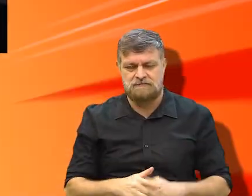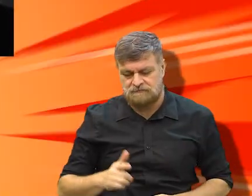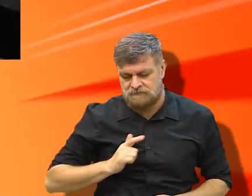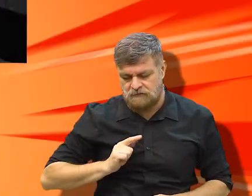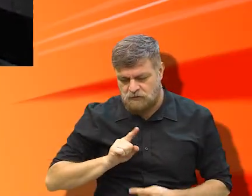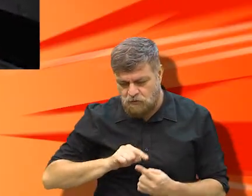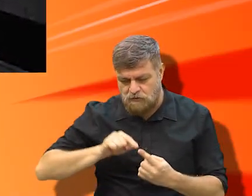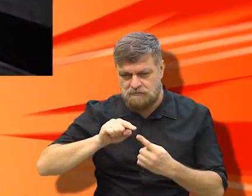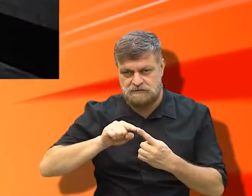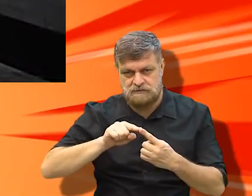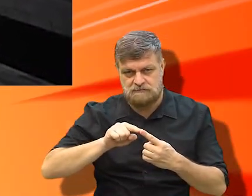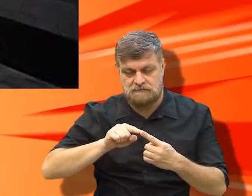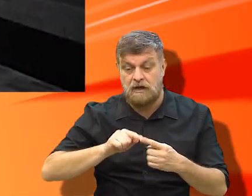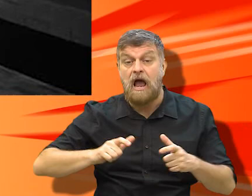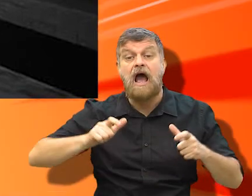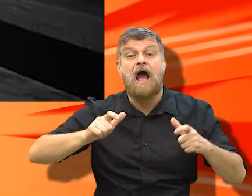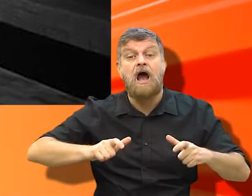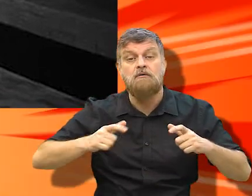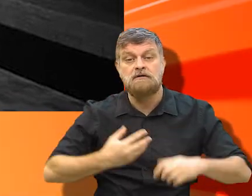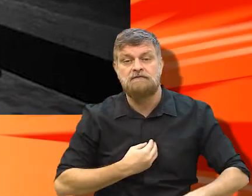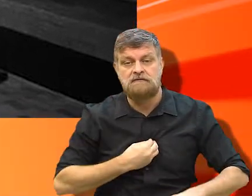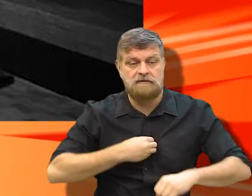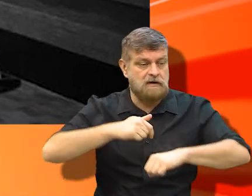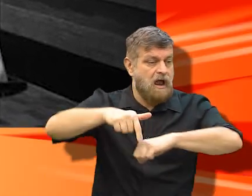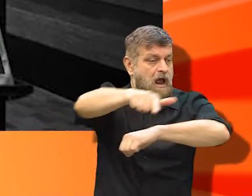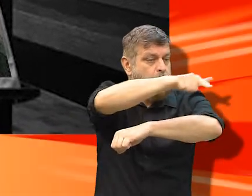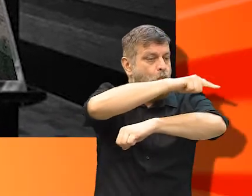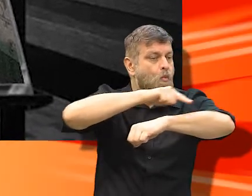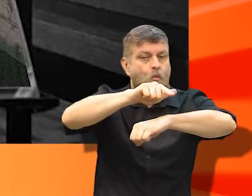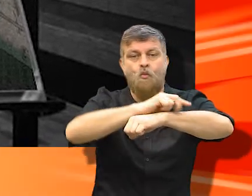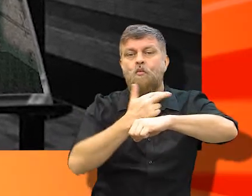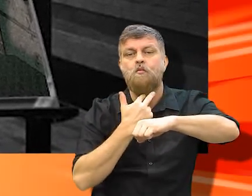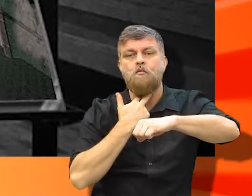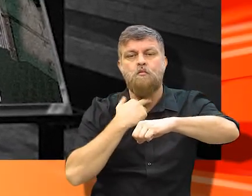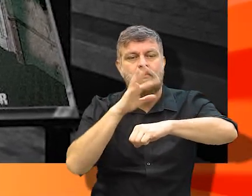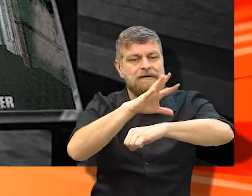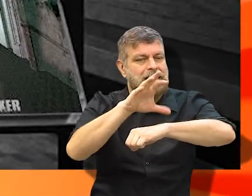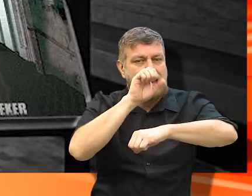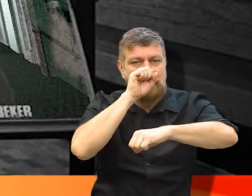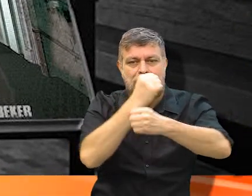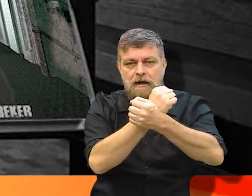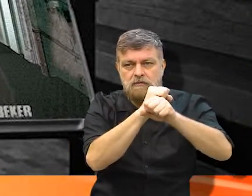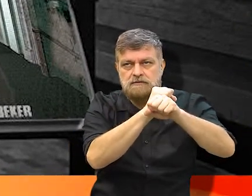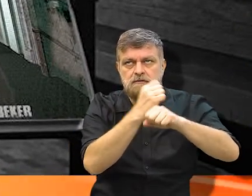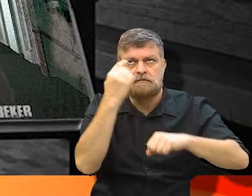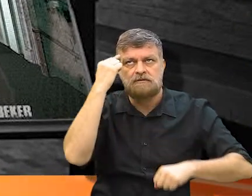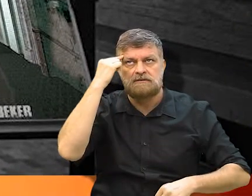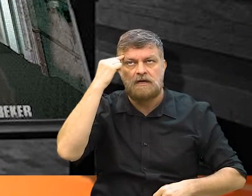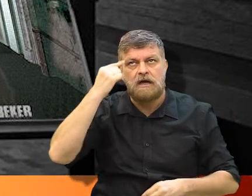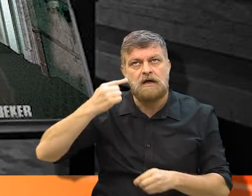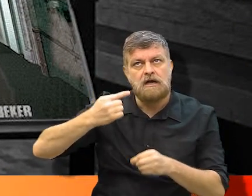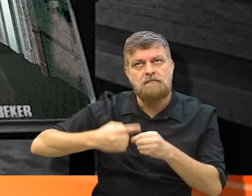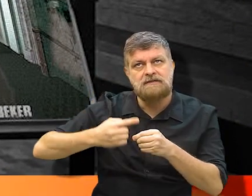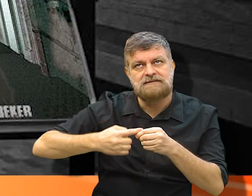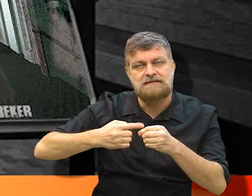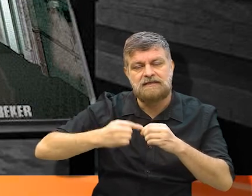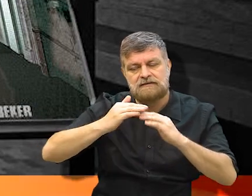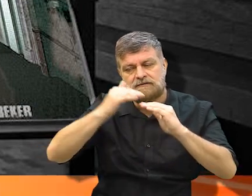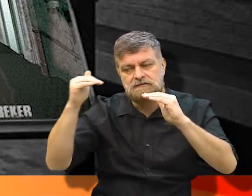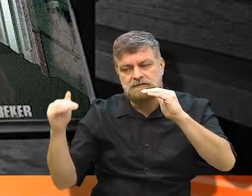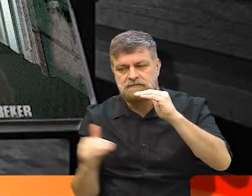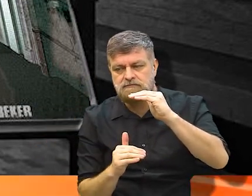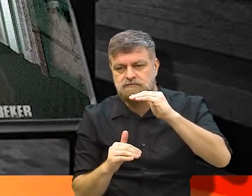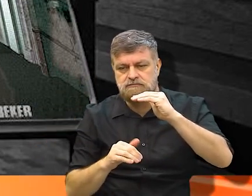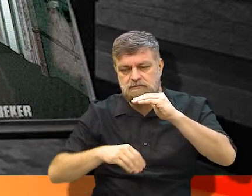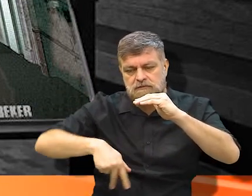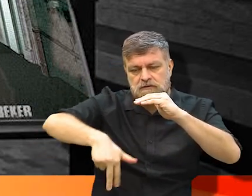super nesse sentido. Eu precisava mandar pra algum lugar. E aí, quando eu comecei a pensar, falei assim... Ah, a gente já tem algumas cidades que são subterrâneas. Não exatamente